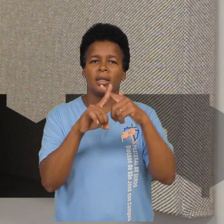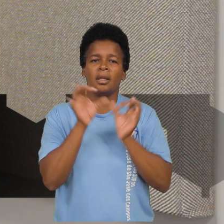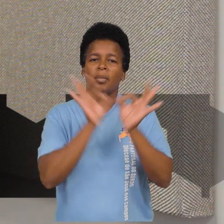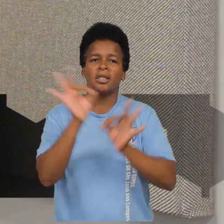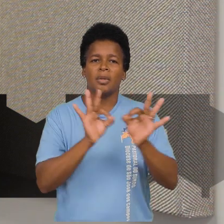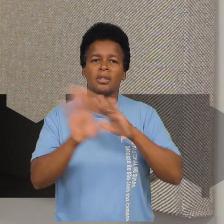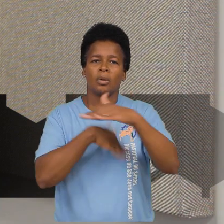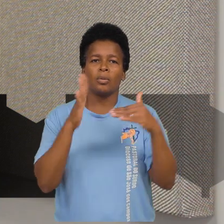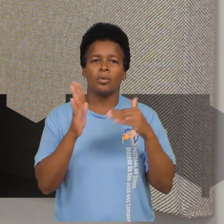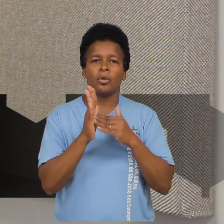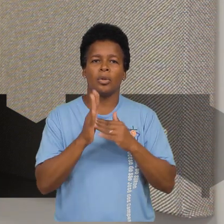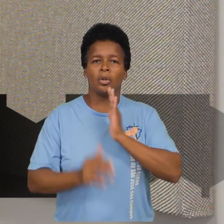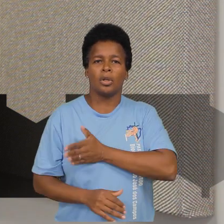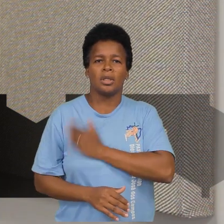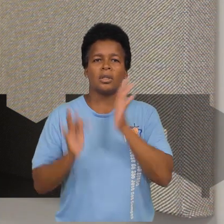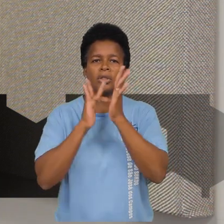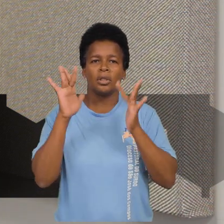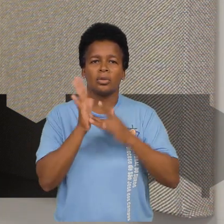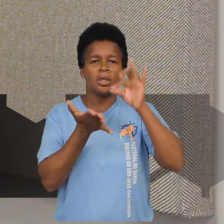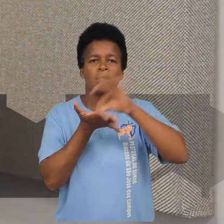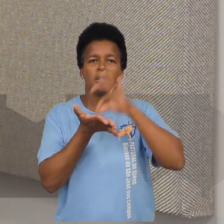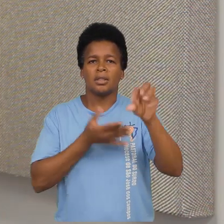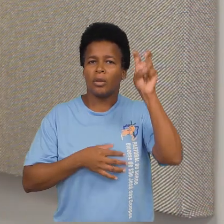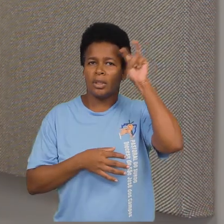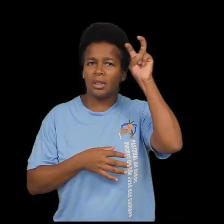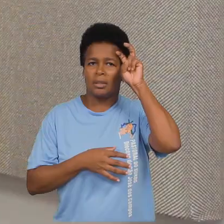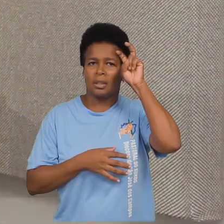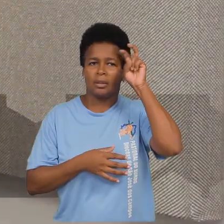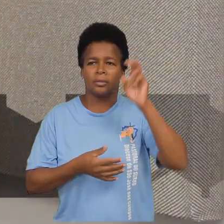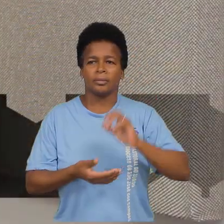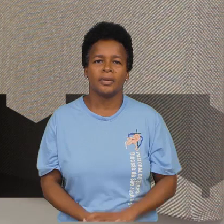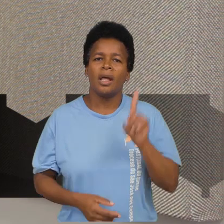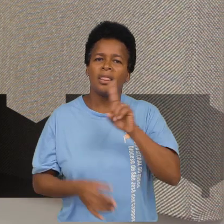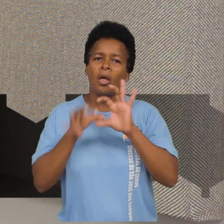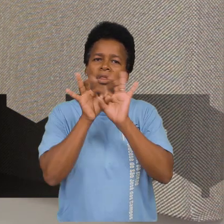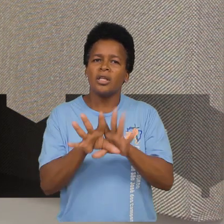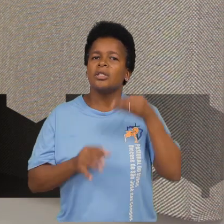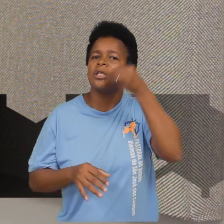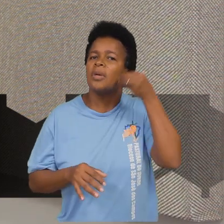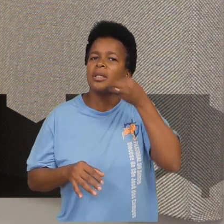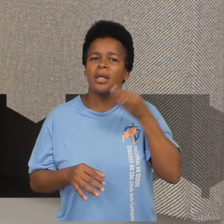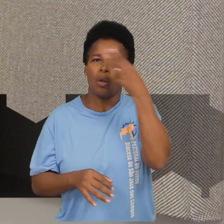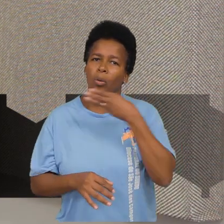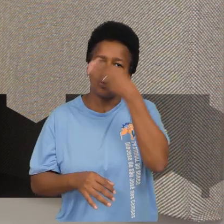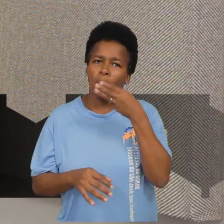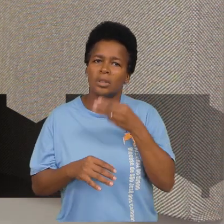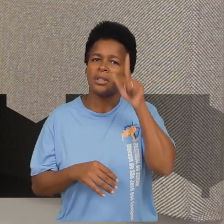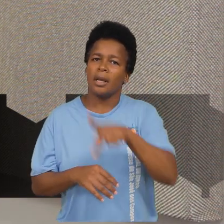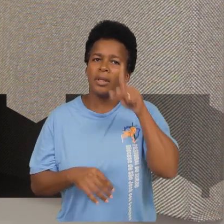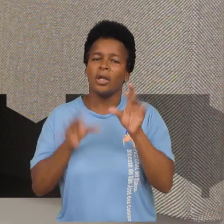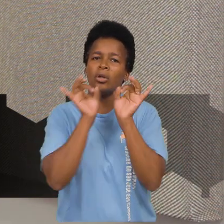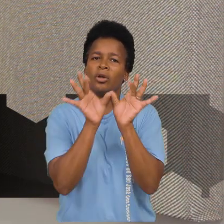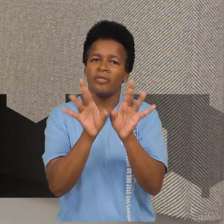Coração de Jesus. Inscrições com a equipe às quintas-feiras à noite. Não deixe de experimentar a paçoca que os vicentinos